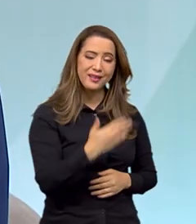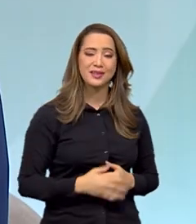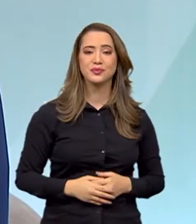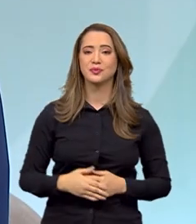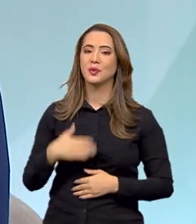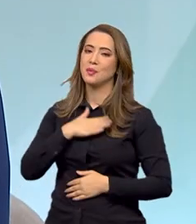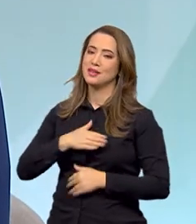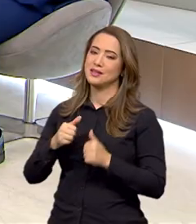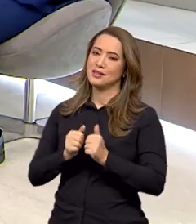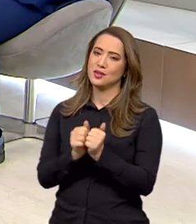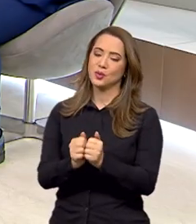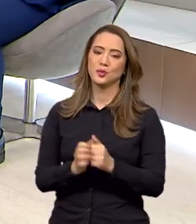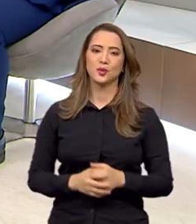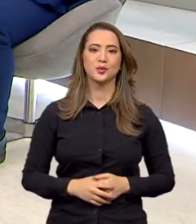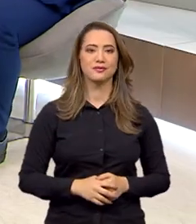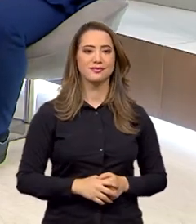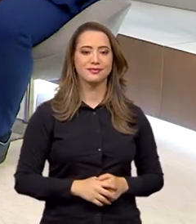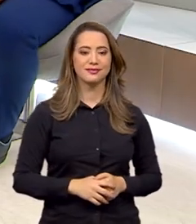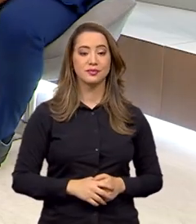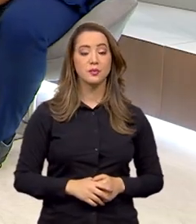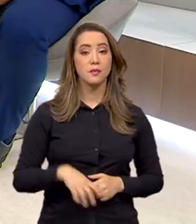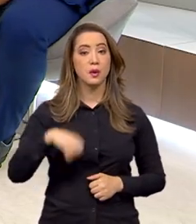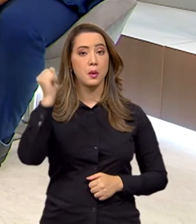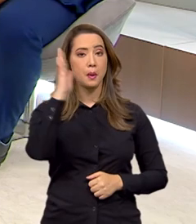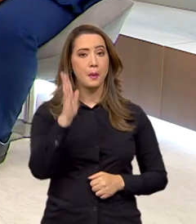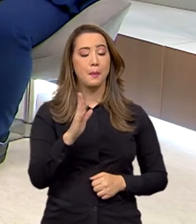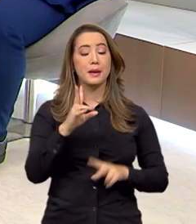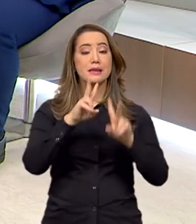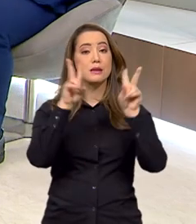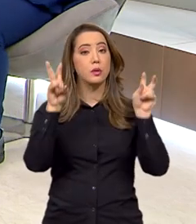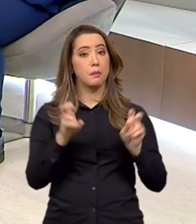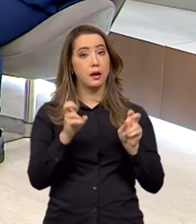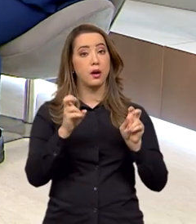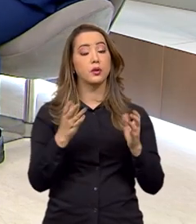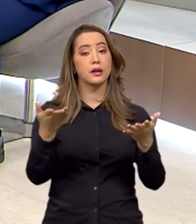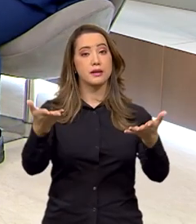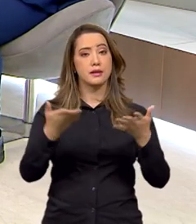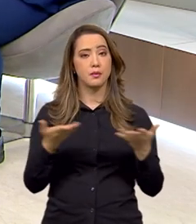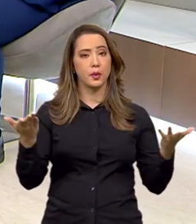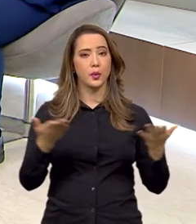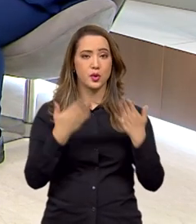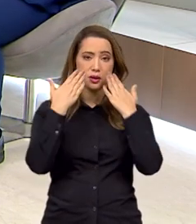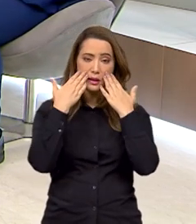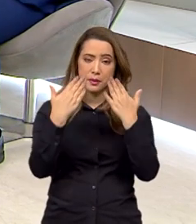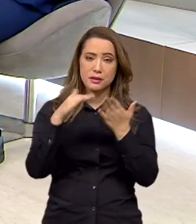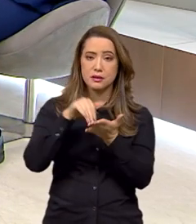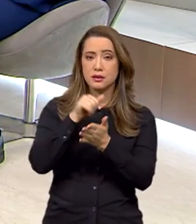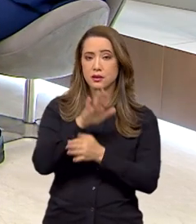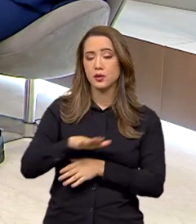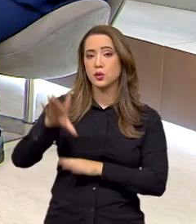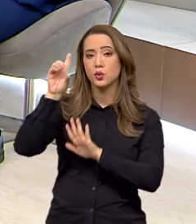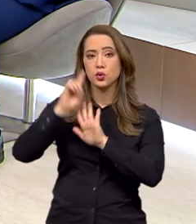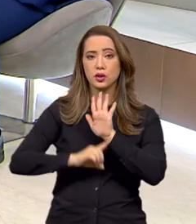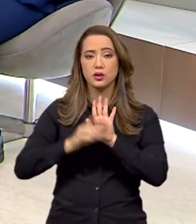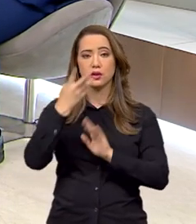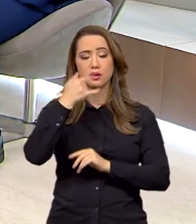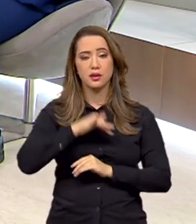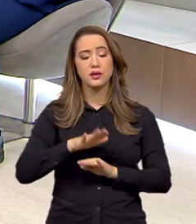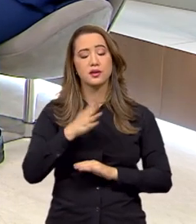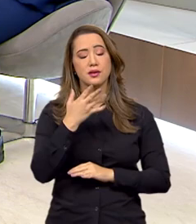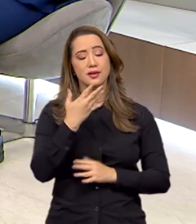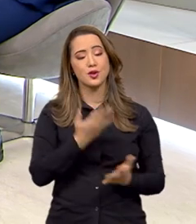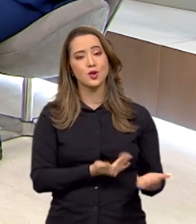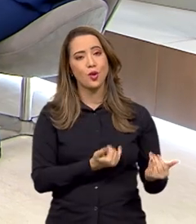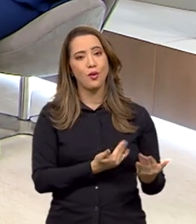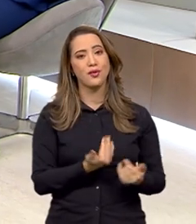Prazer estar aqui. O Brasil em Pauta recebeu, nesta edição, o secretário nacional dos direitos da criança e do adolescente,